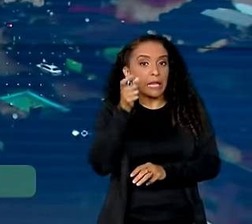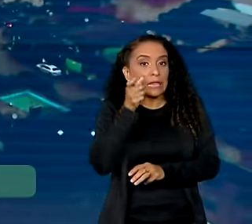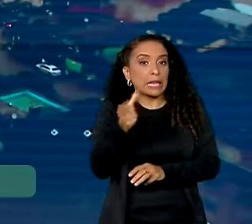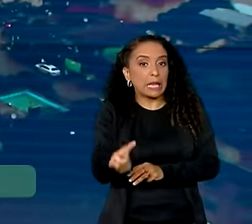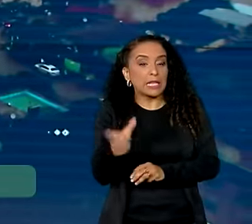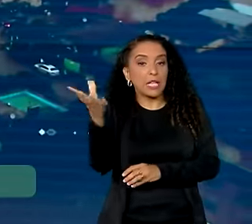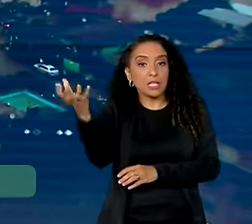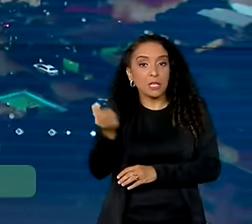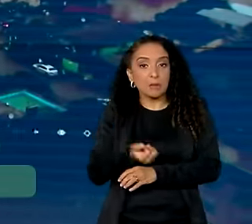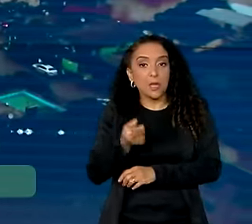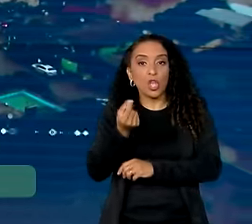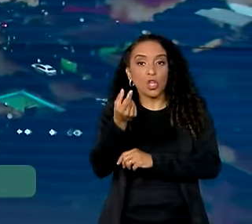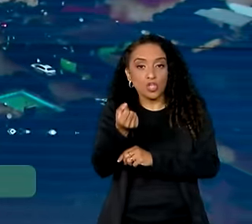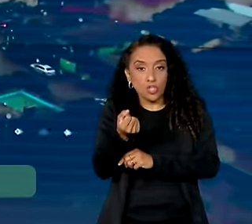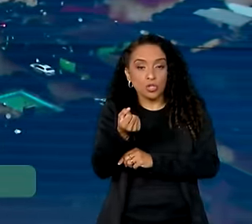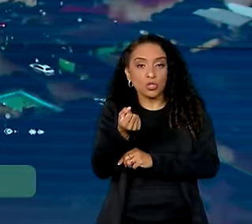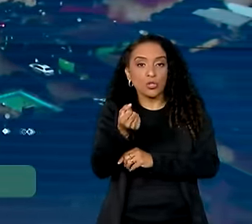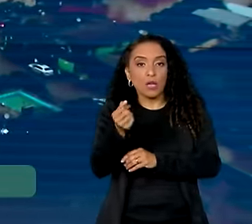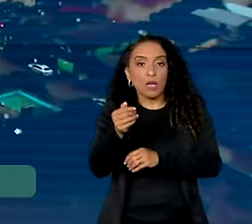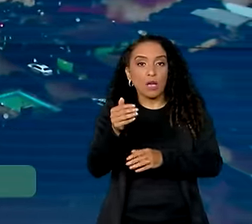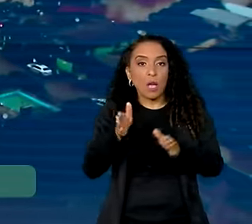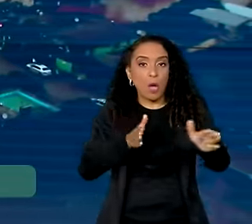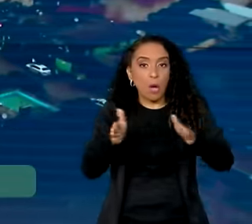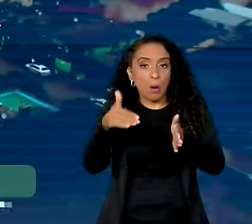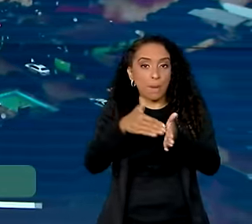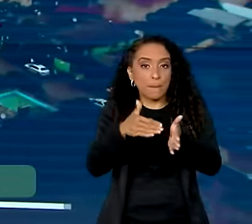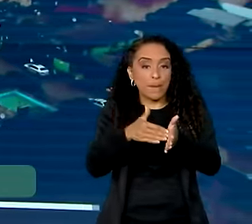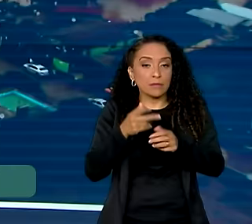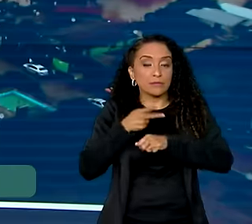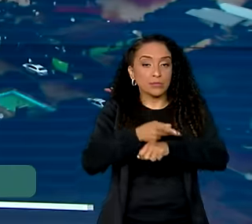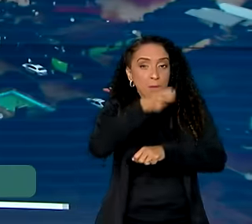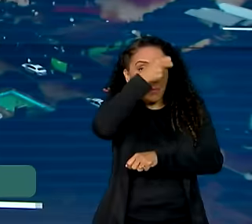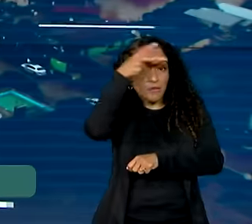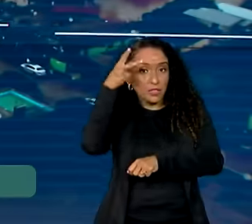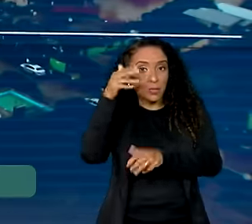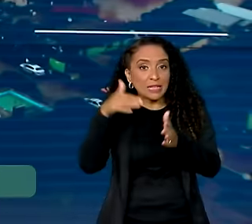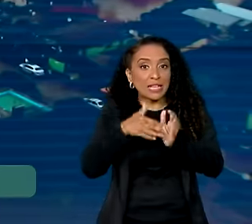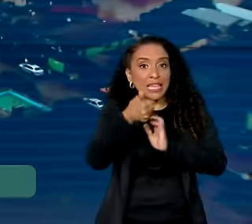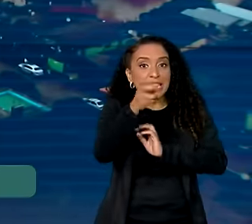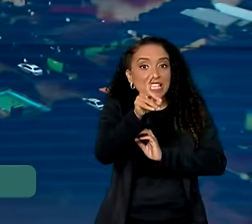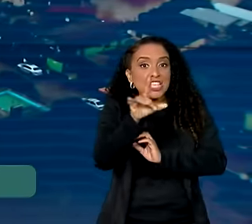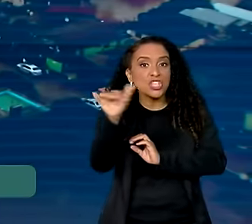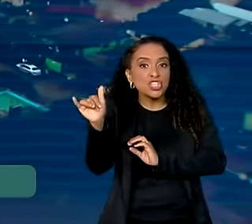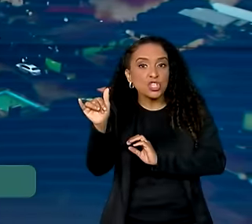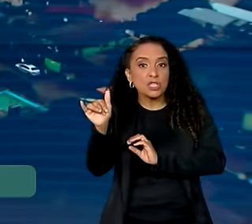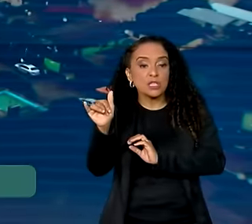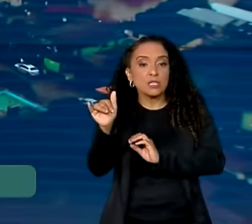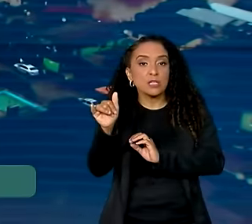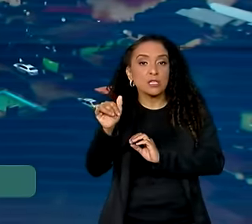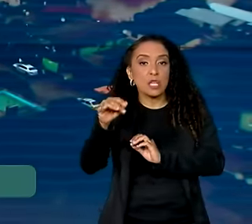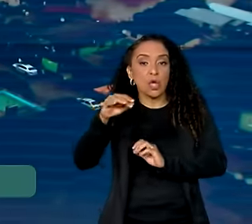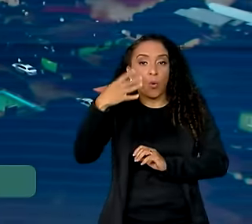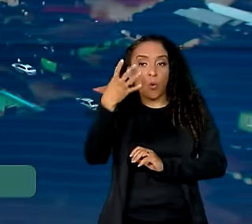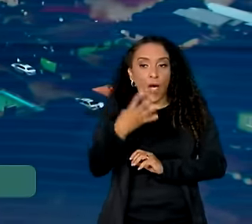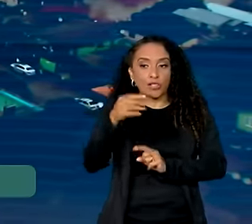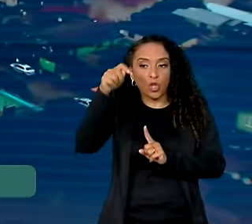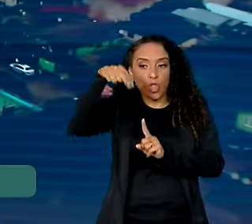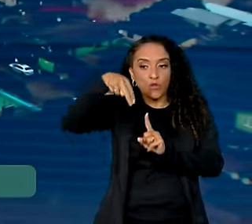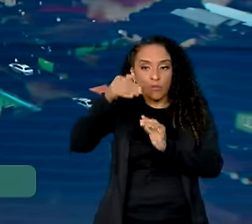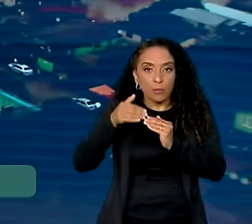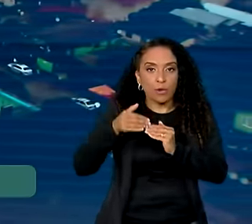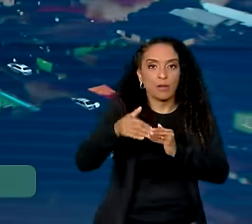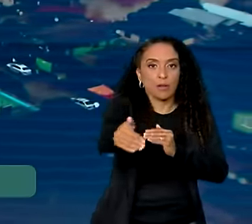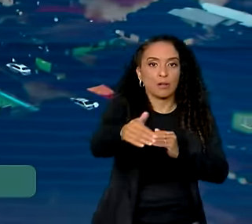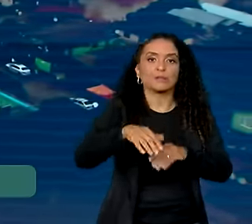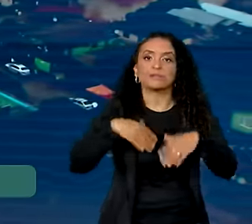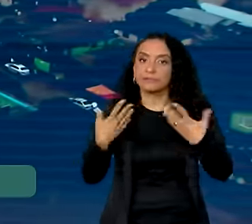interessa em receber esse auxílio. O prazo para procurar as prefeituras é de 15 dias a partir do dia 4 de